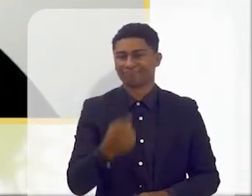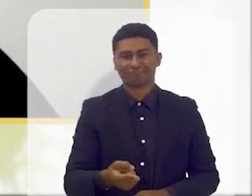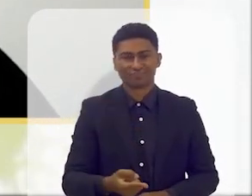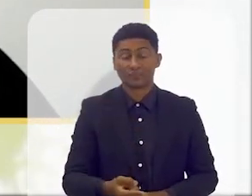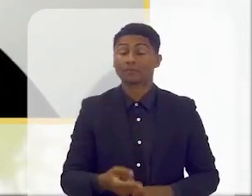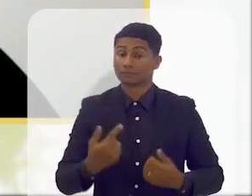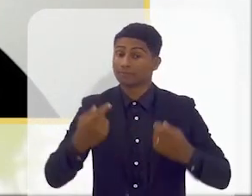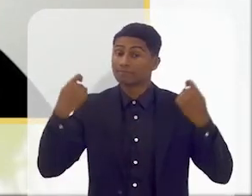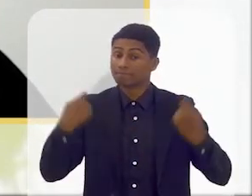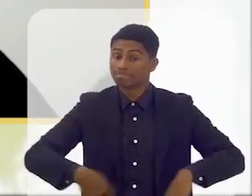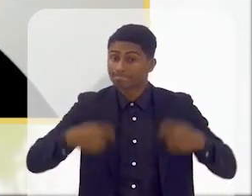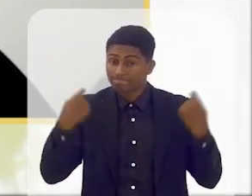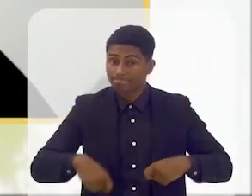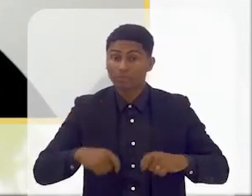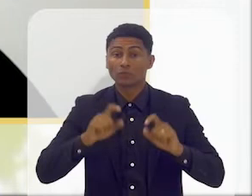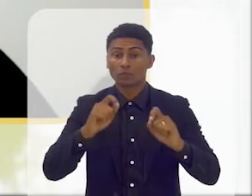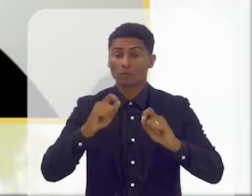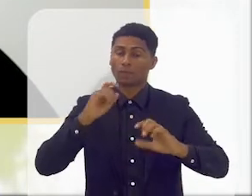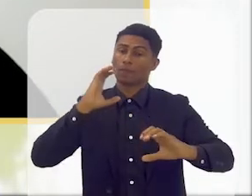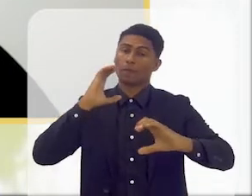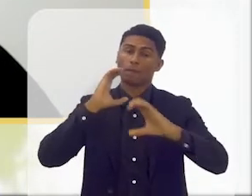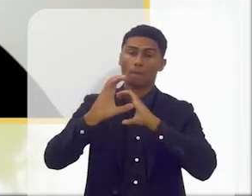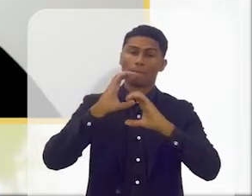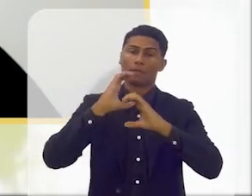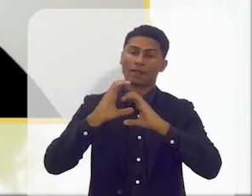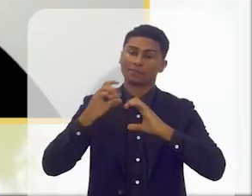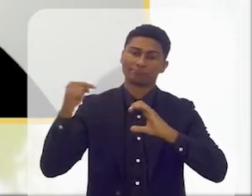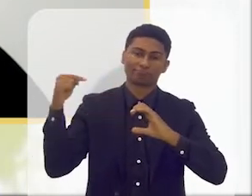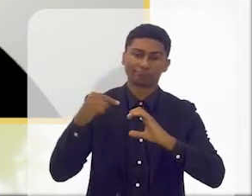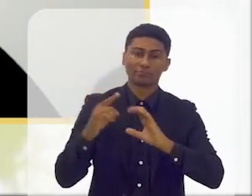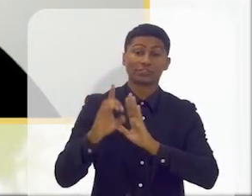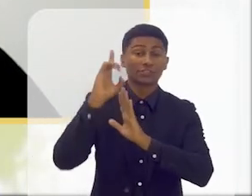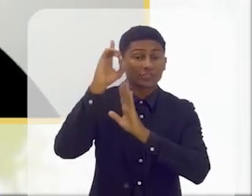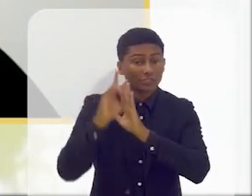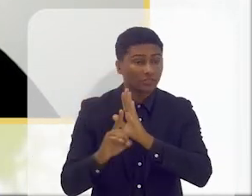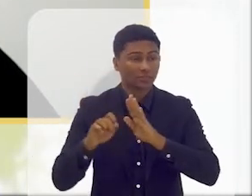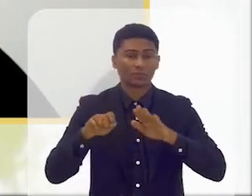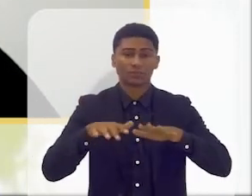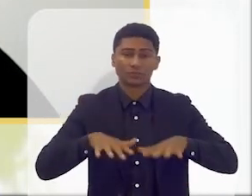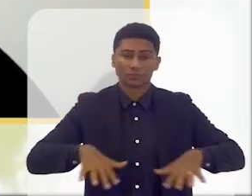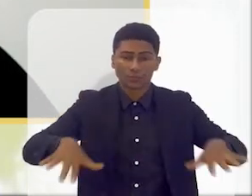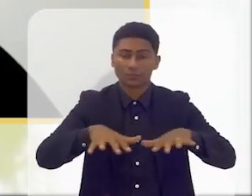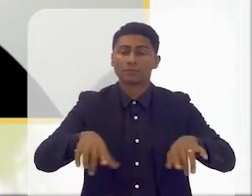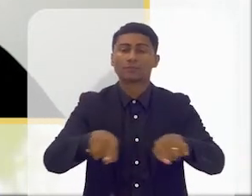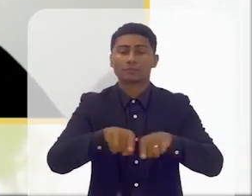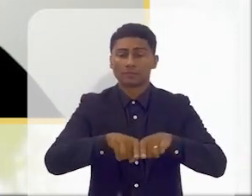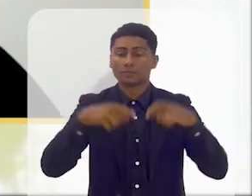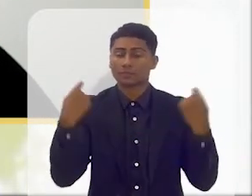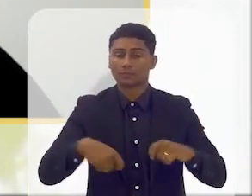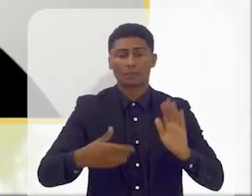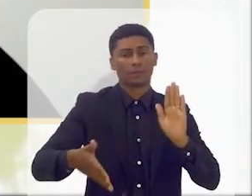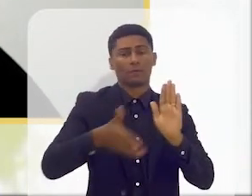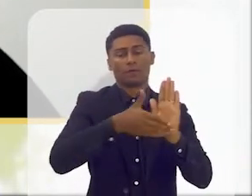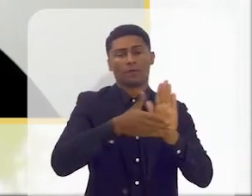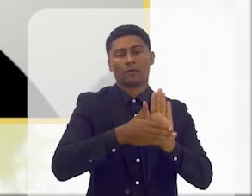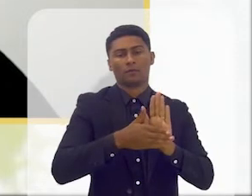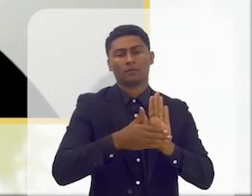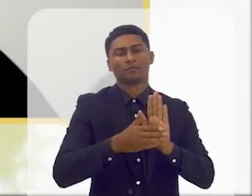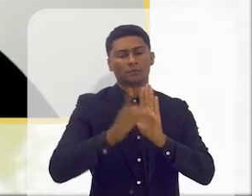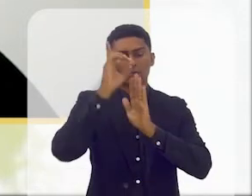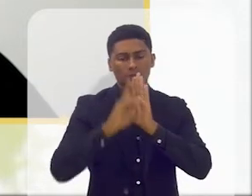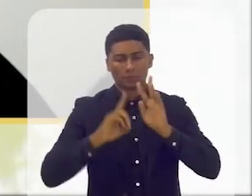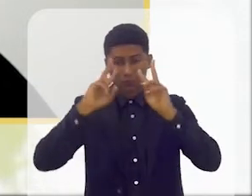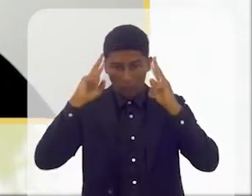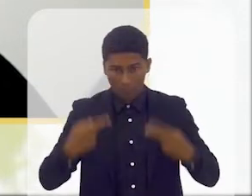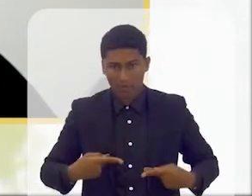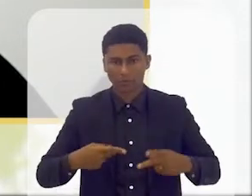quando isto for uma pauta, só quando a comunicação for um direito de todos e for uma pauta dos direitos humanos, é